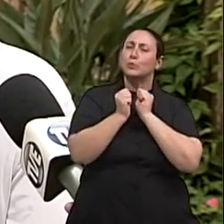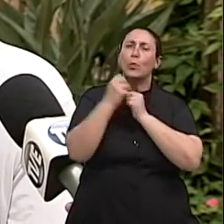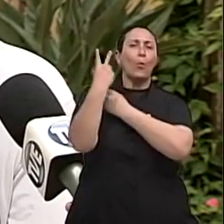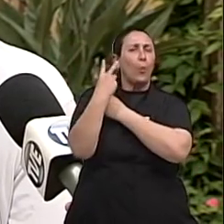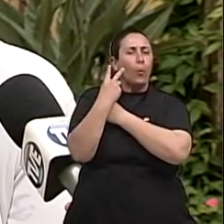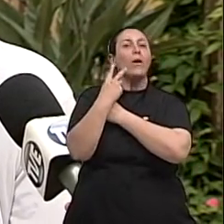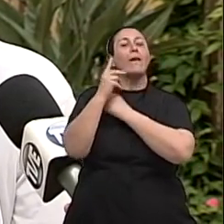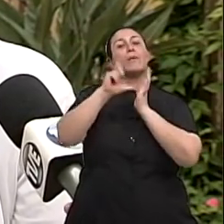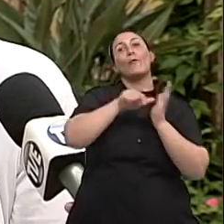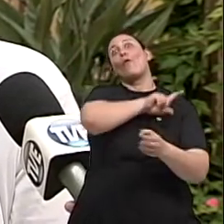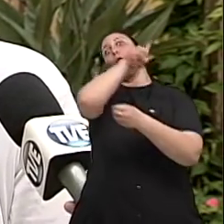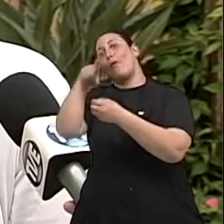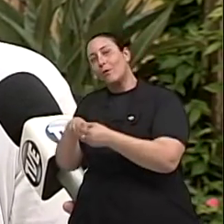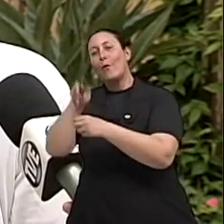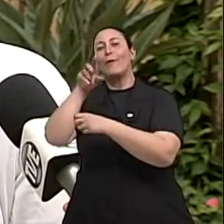função da faculdade.